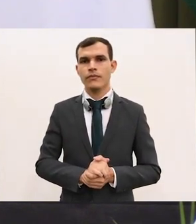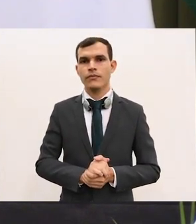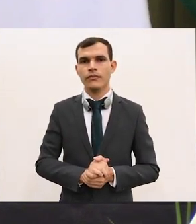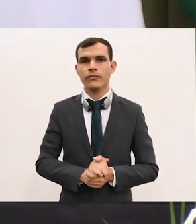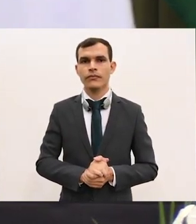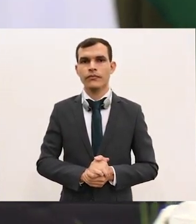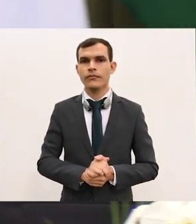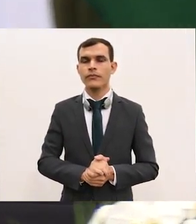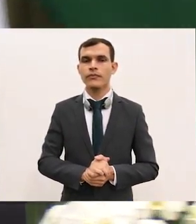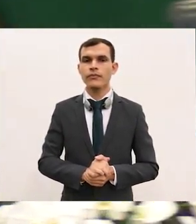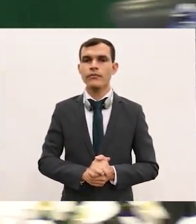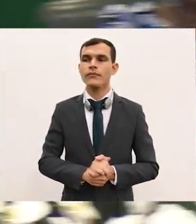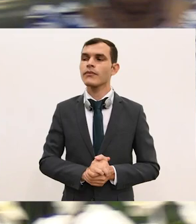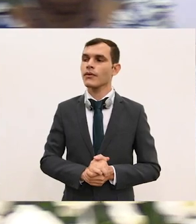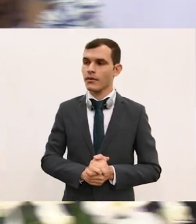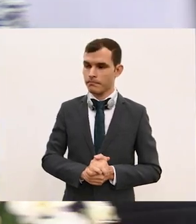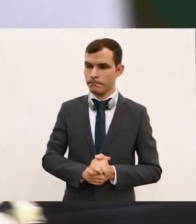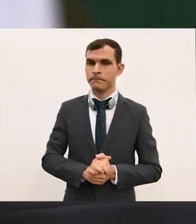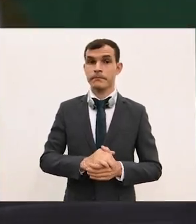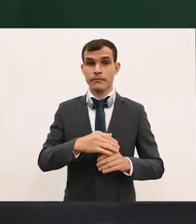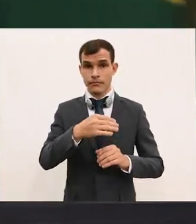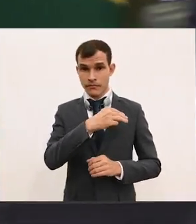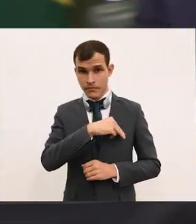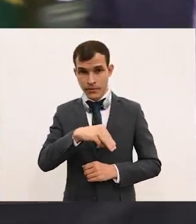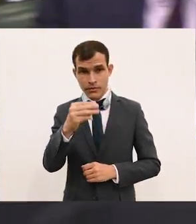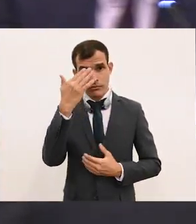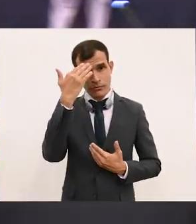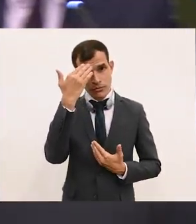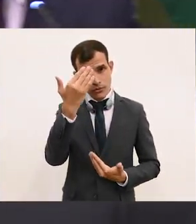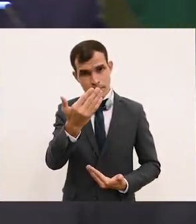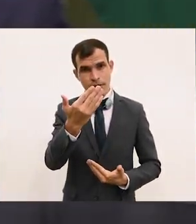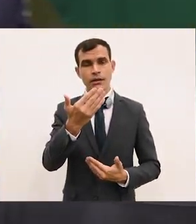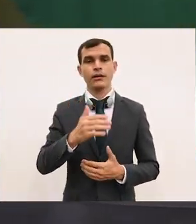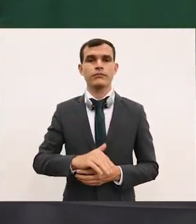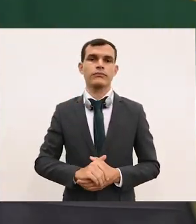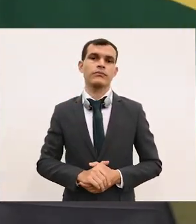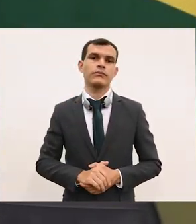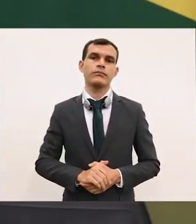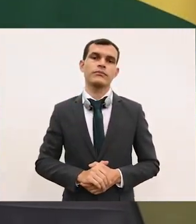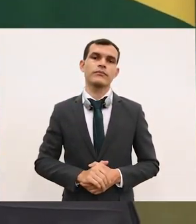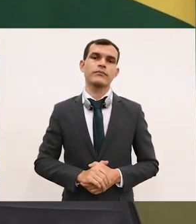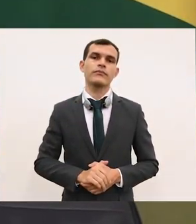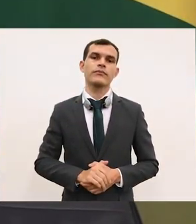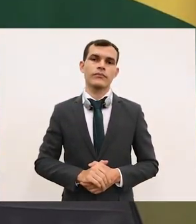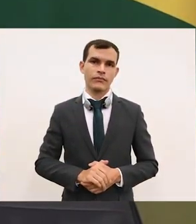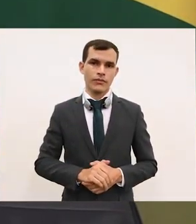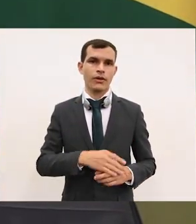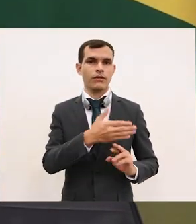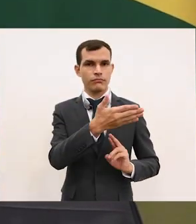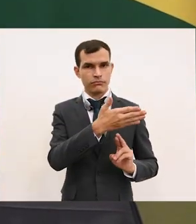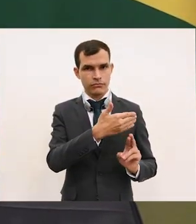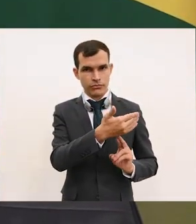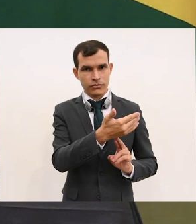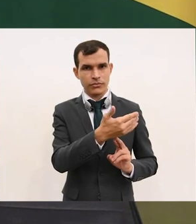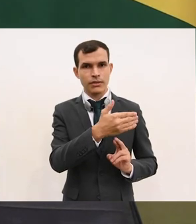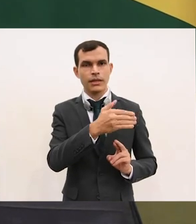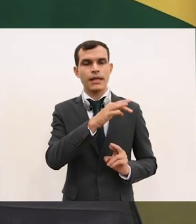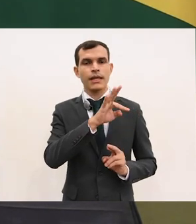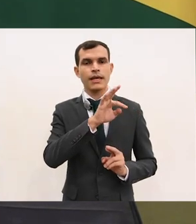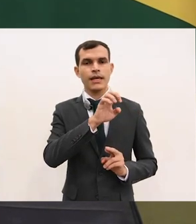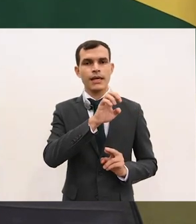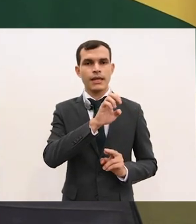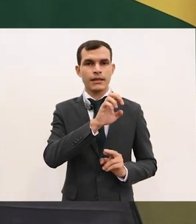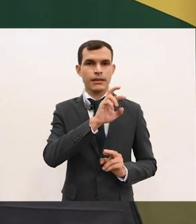Muito obrigado, ministro. Tendo ouvido as observações que o Chanceler Brasileiro teceu sobre